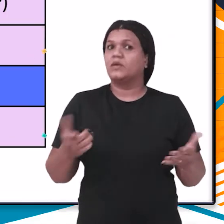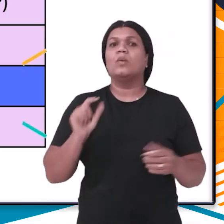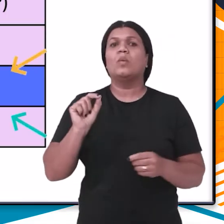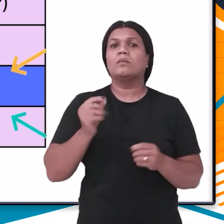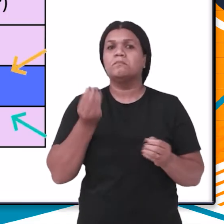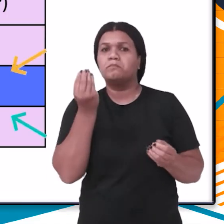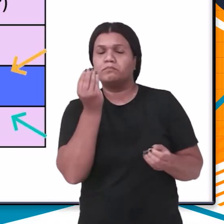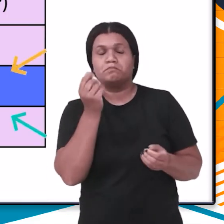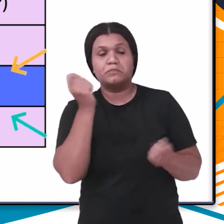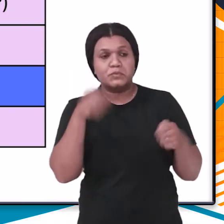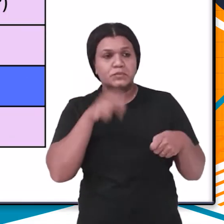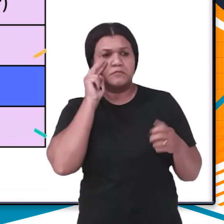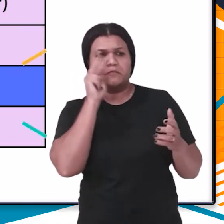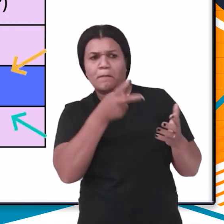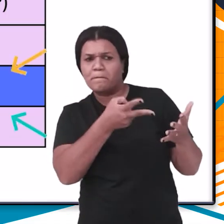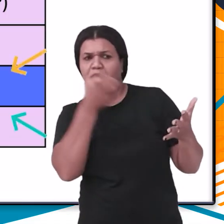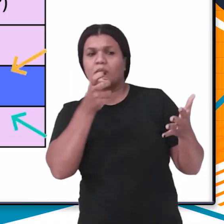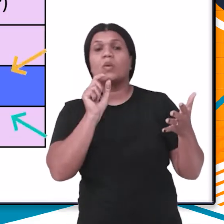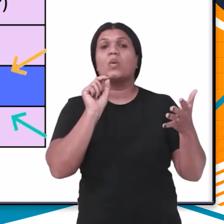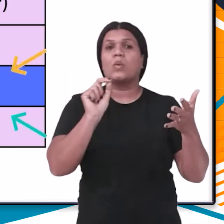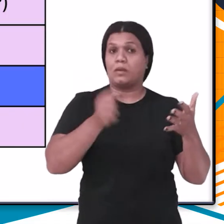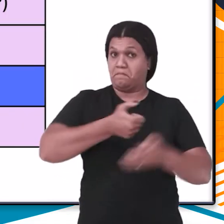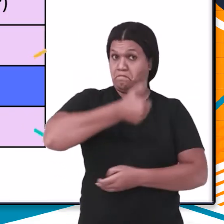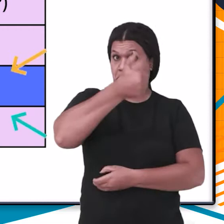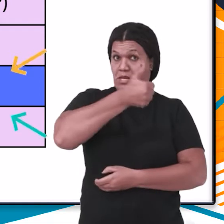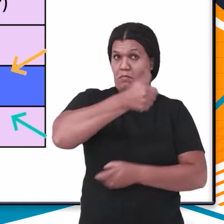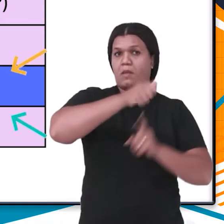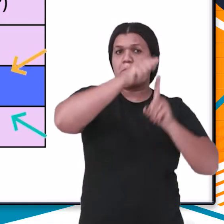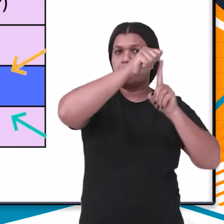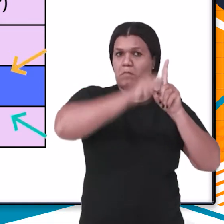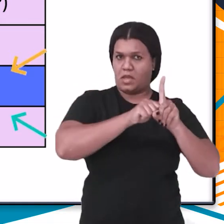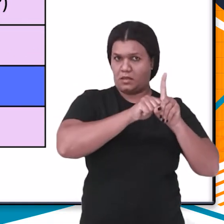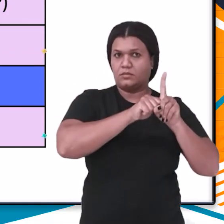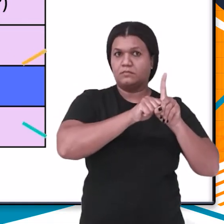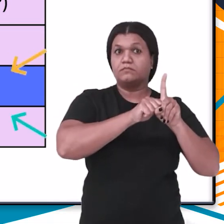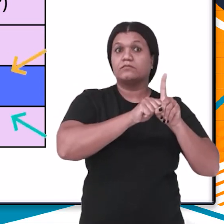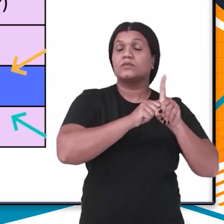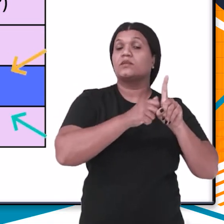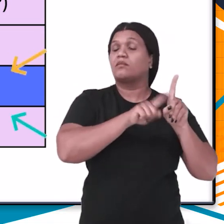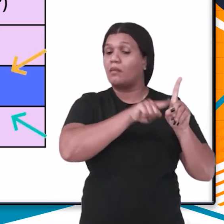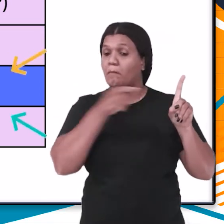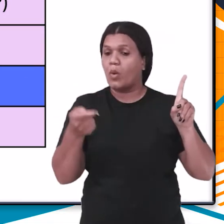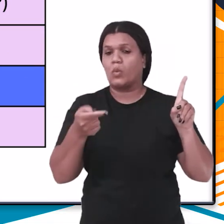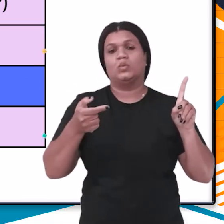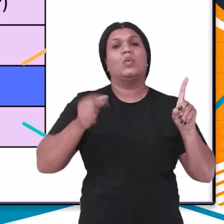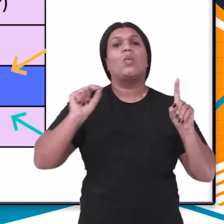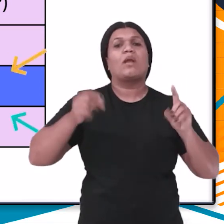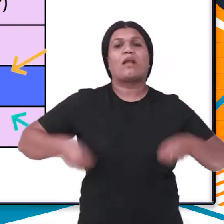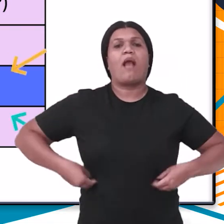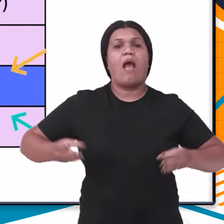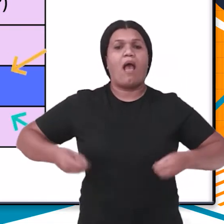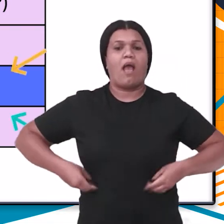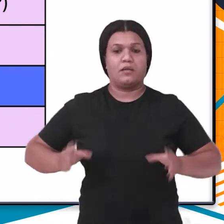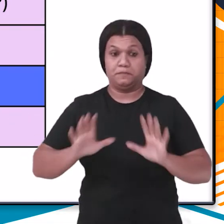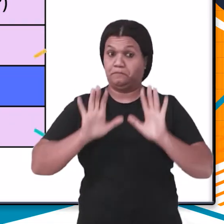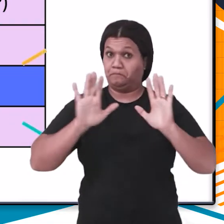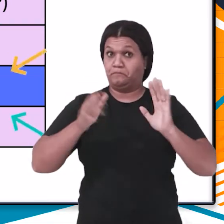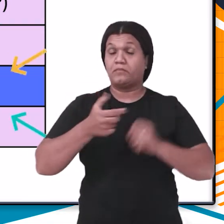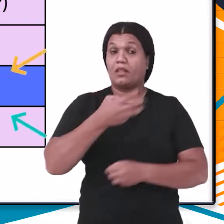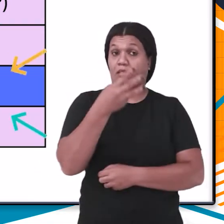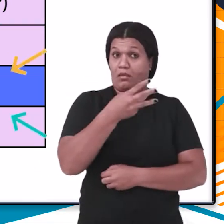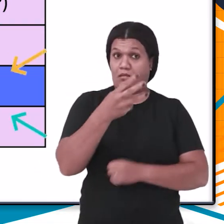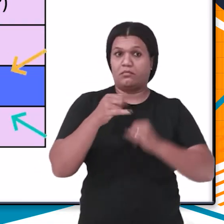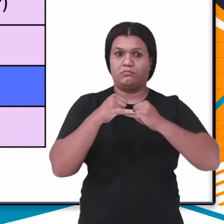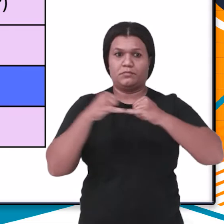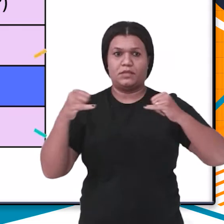Sendo assim, a leitura será feita da seguinte forma. Primeiro mês seguido do consumo. Então vamos lá.